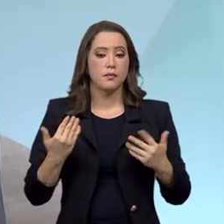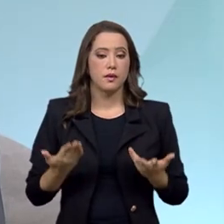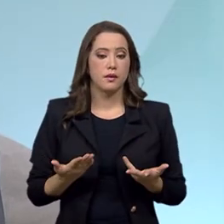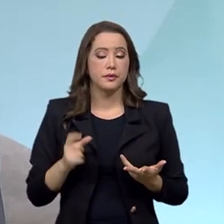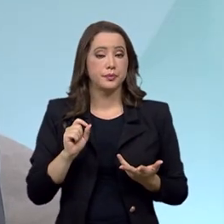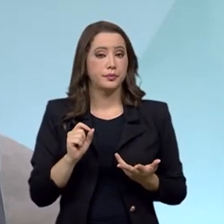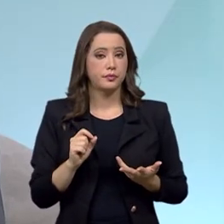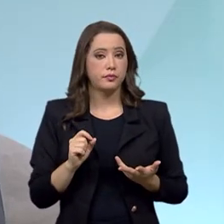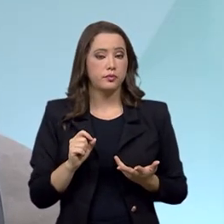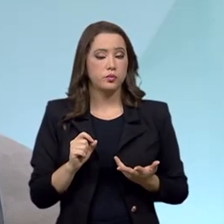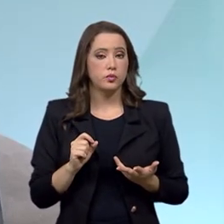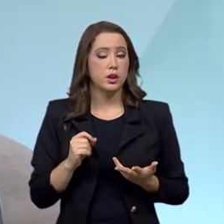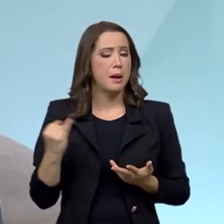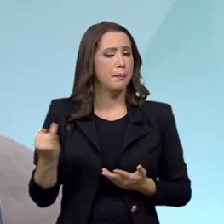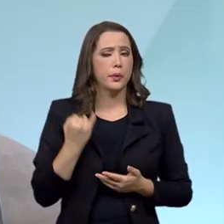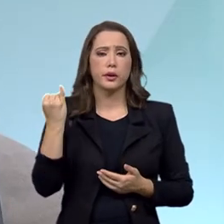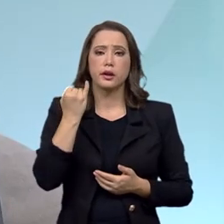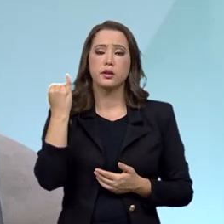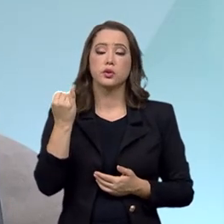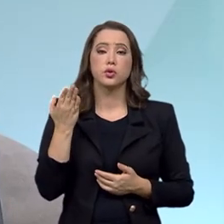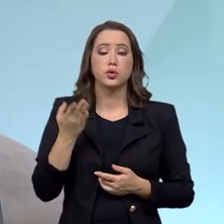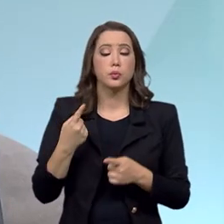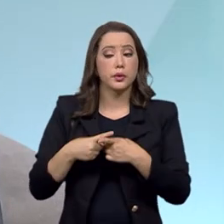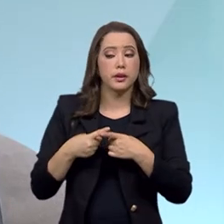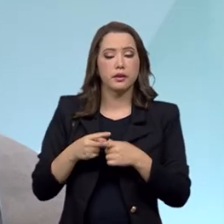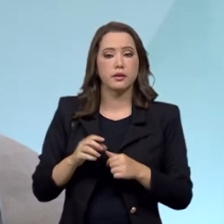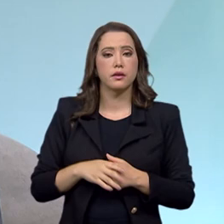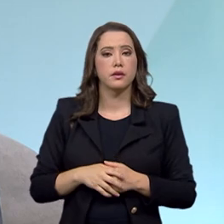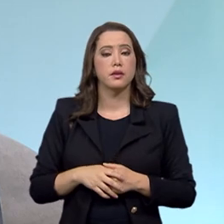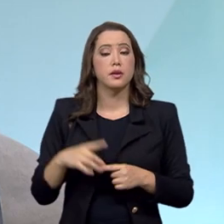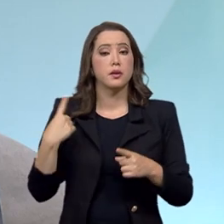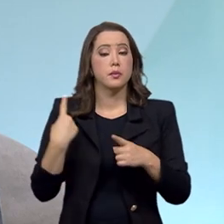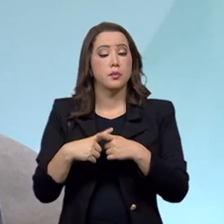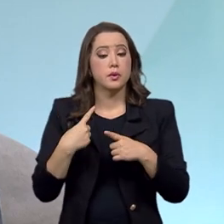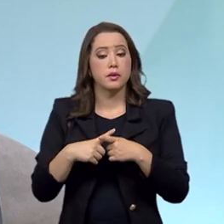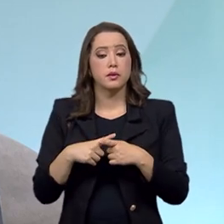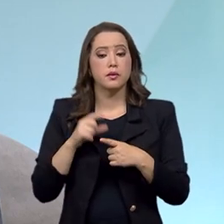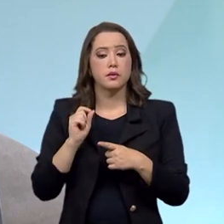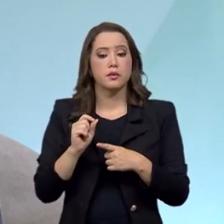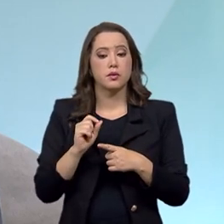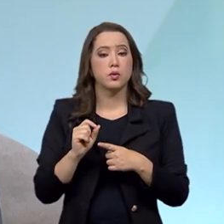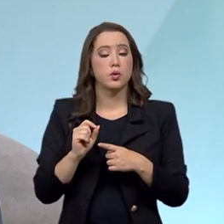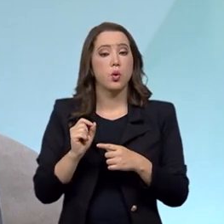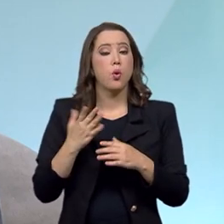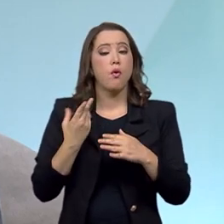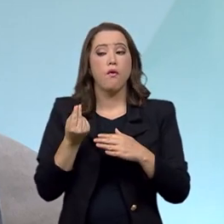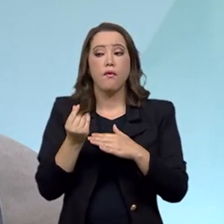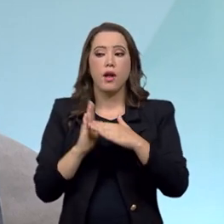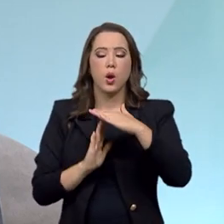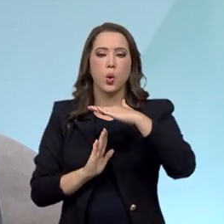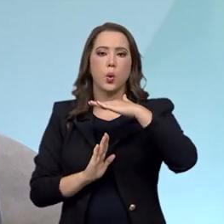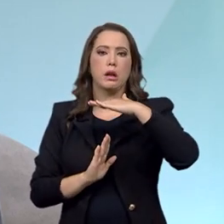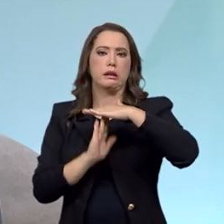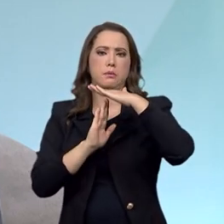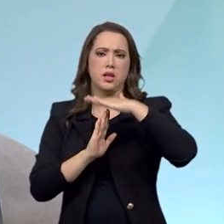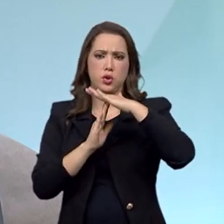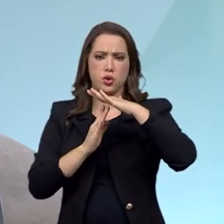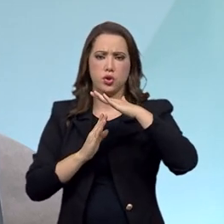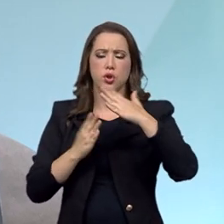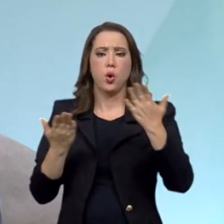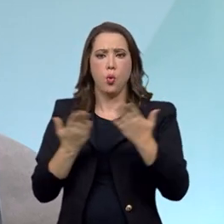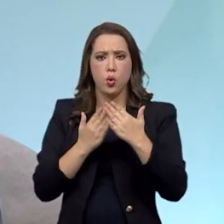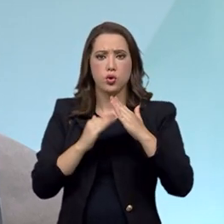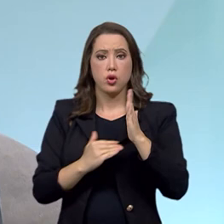Ora, é muito importante isso em que medida? Na medida em que o limite foi aumentado para 200 mil reais,